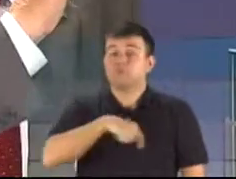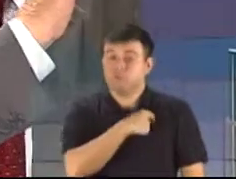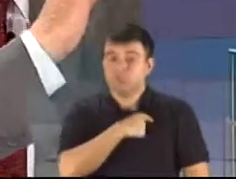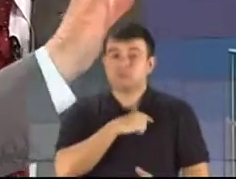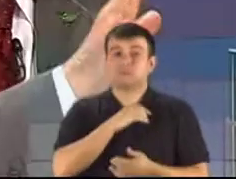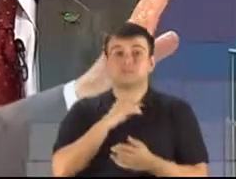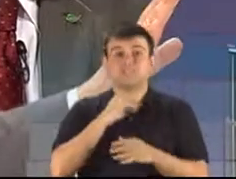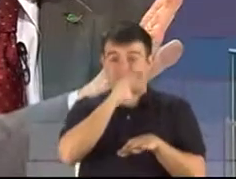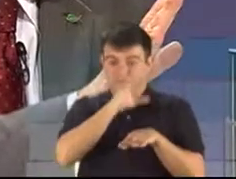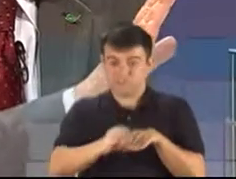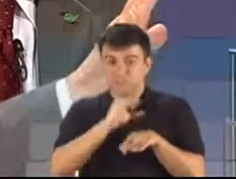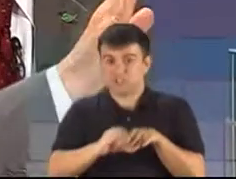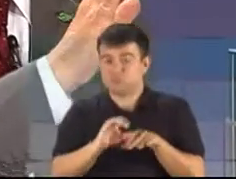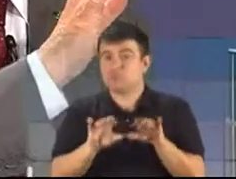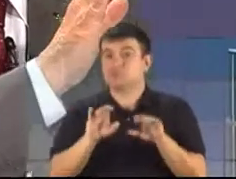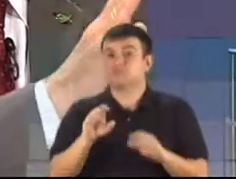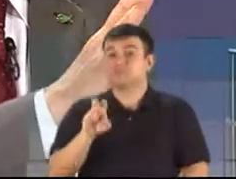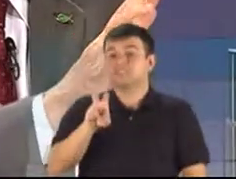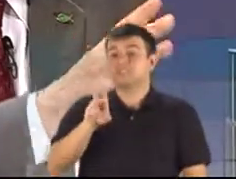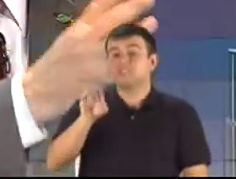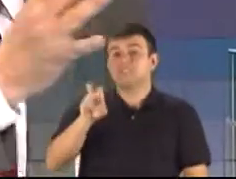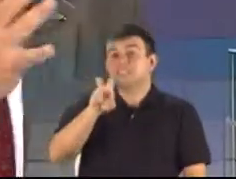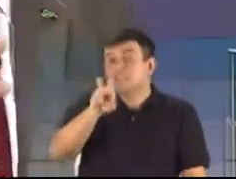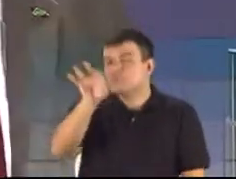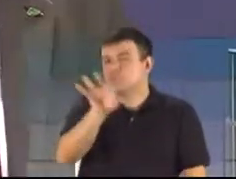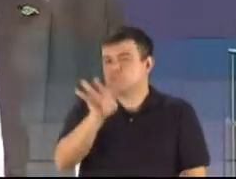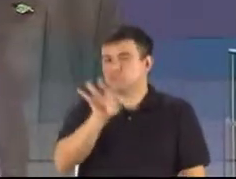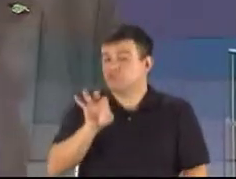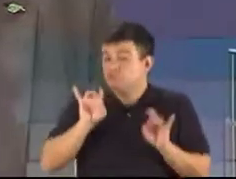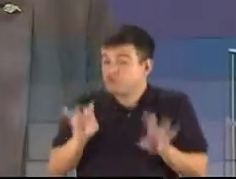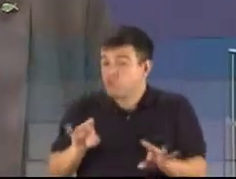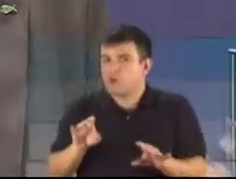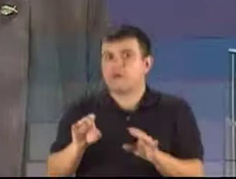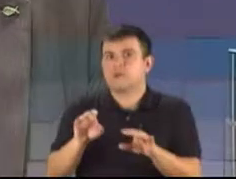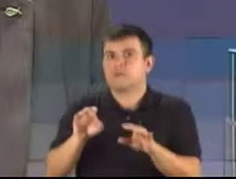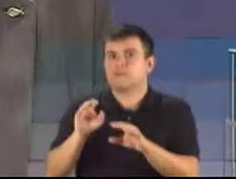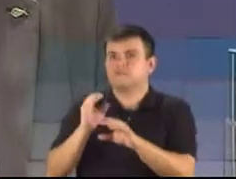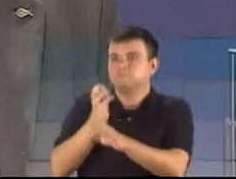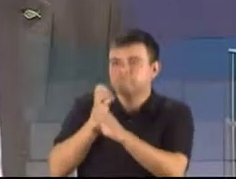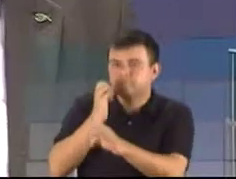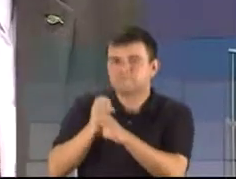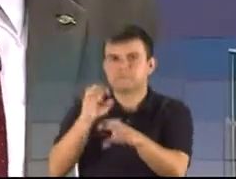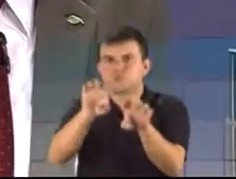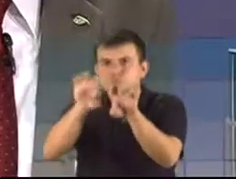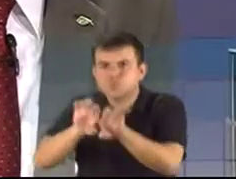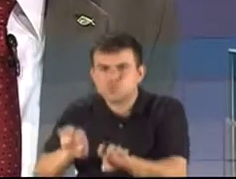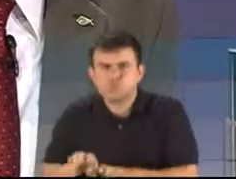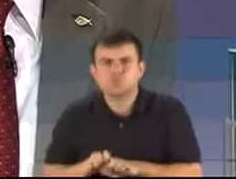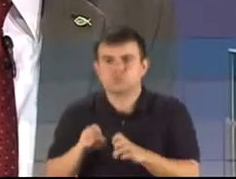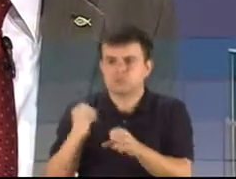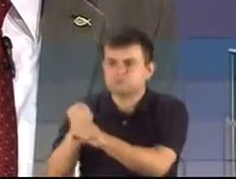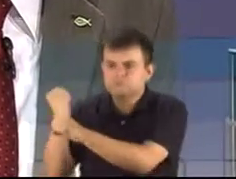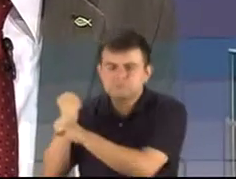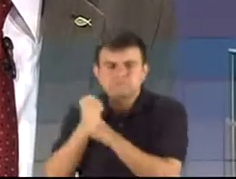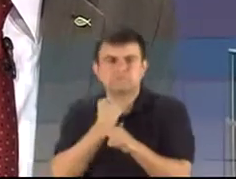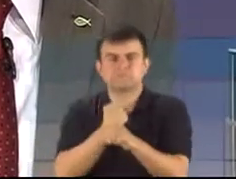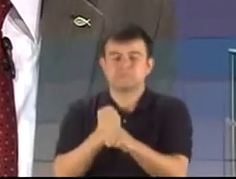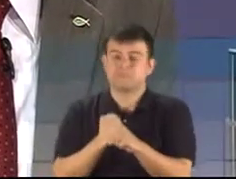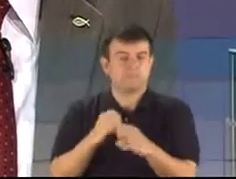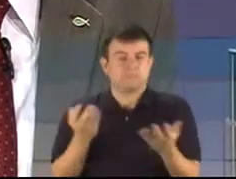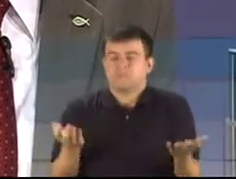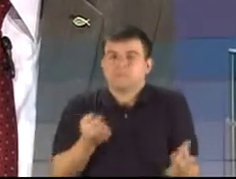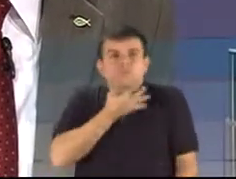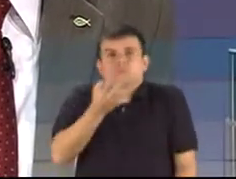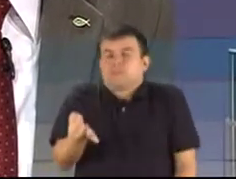só 5% em infraestrutura, esses 13% parecem um escândalo. O que o senhor acha que nós devemos